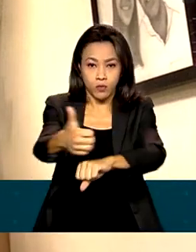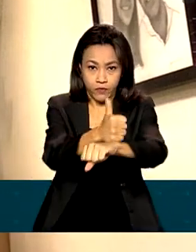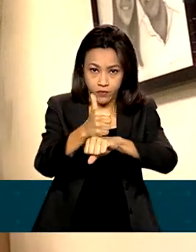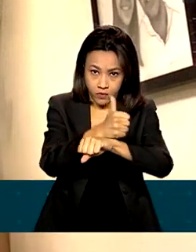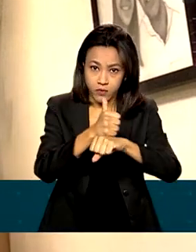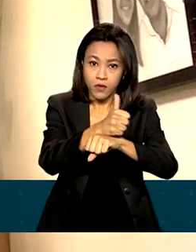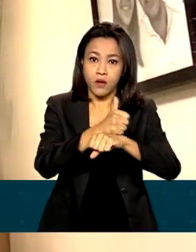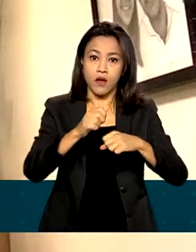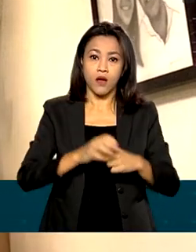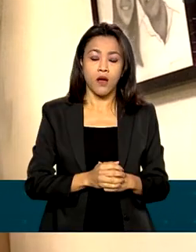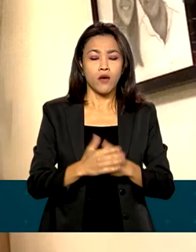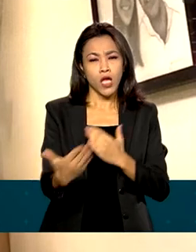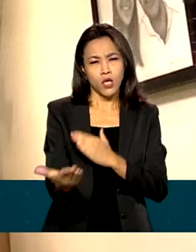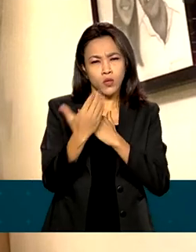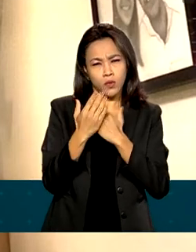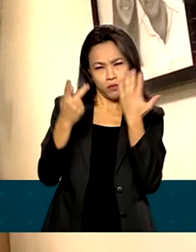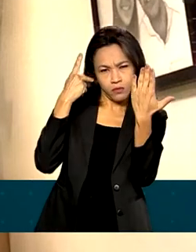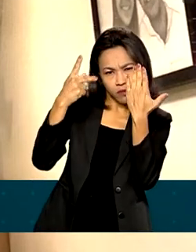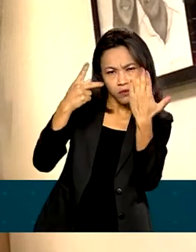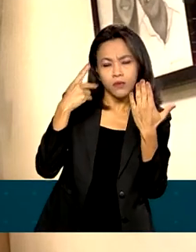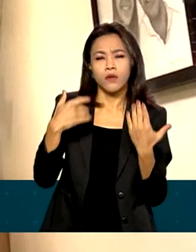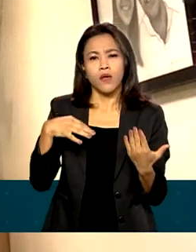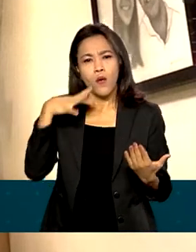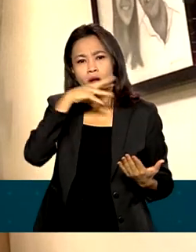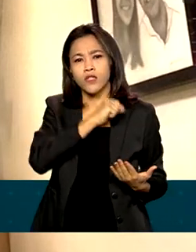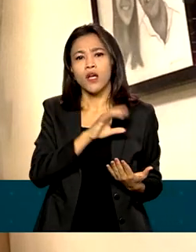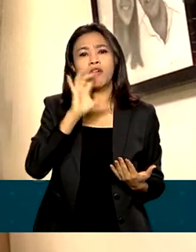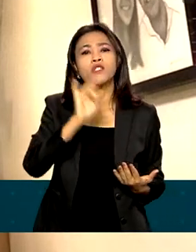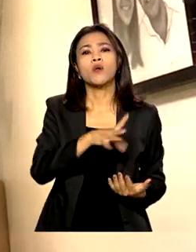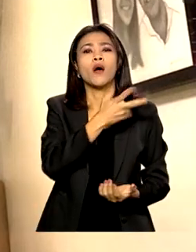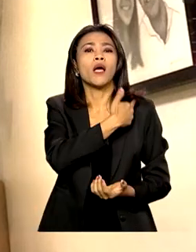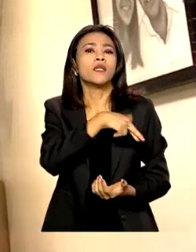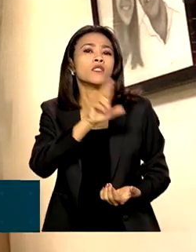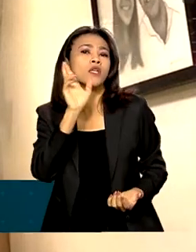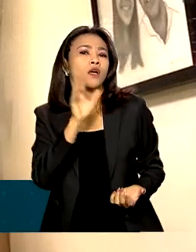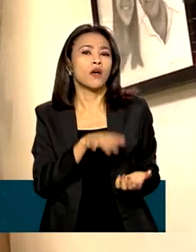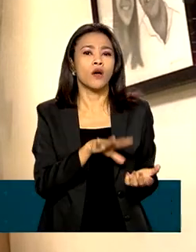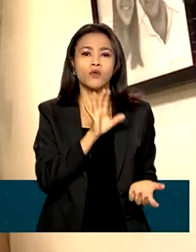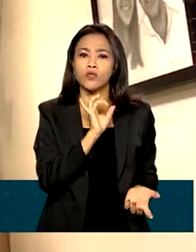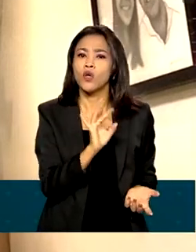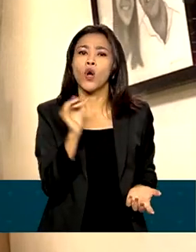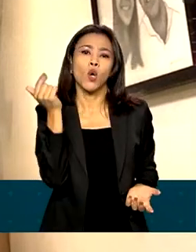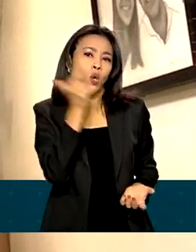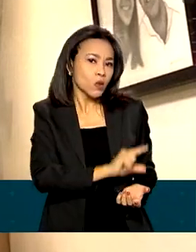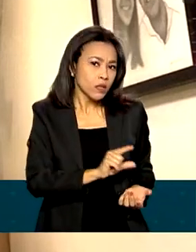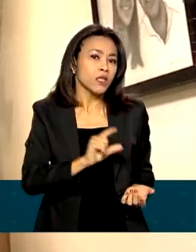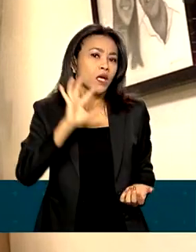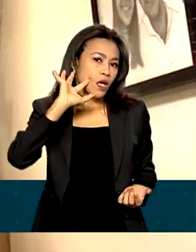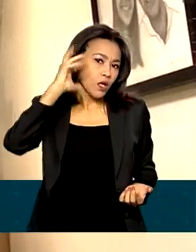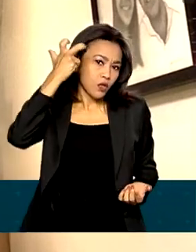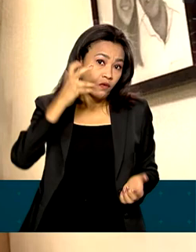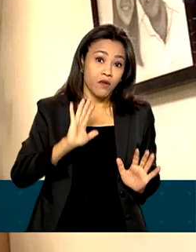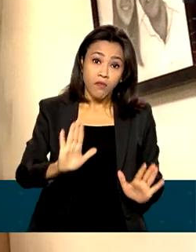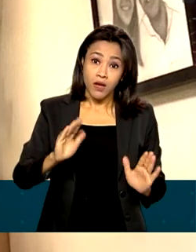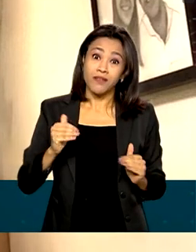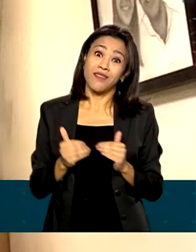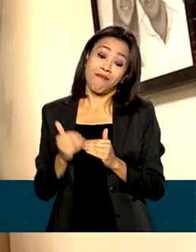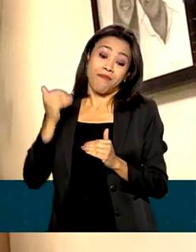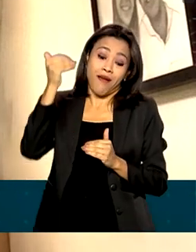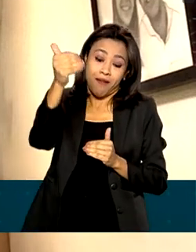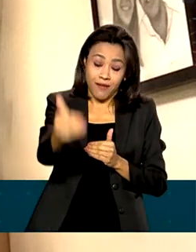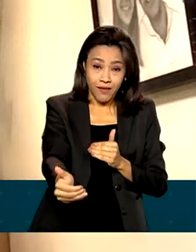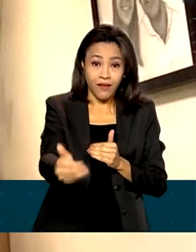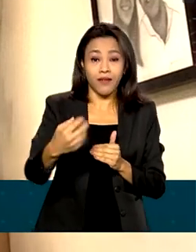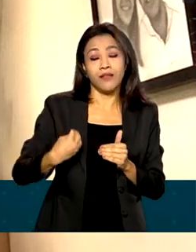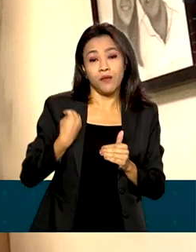busquei ajuda na psicanálise também. Eu achava que só com a religião eu poderia conduzir isso, mas tem algo além. Uma ajuda